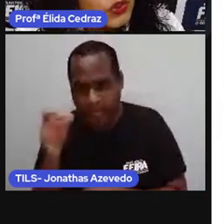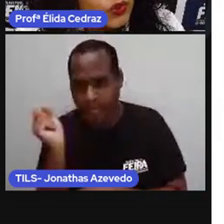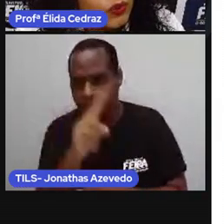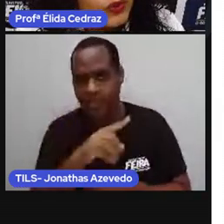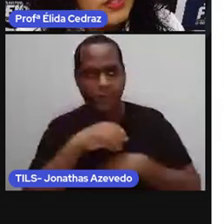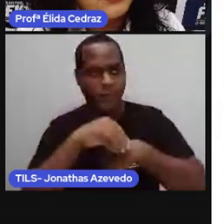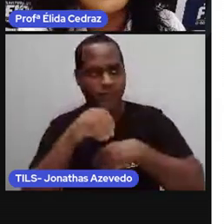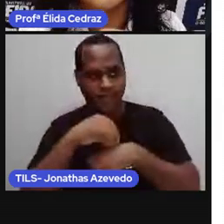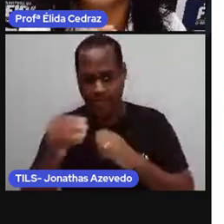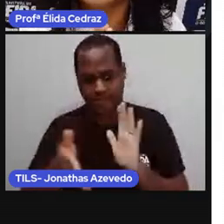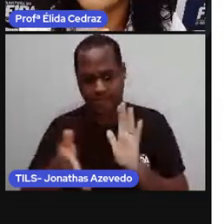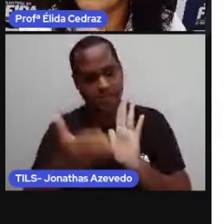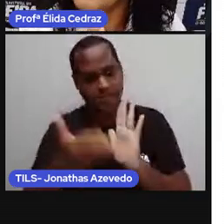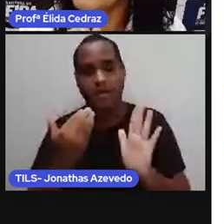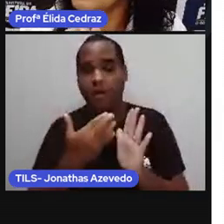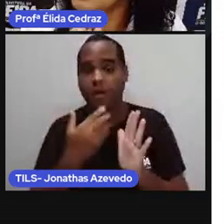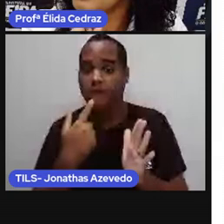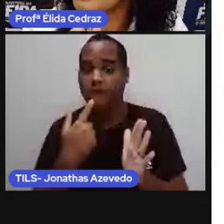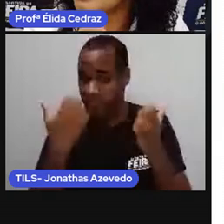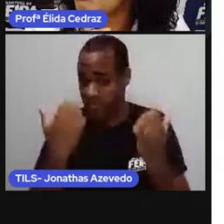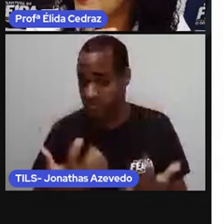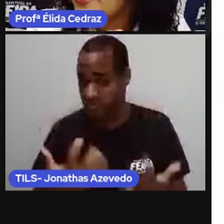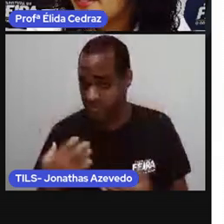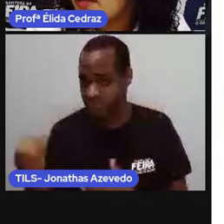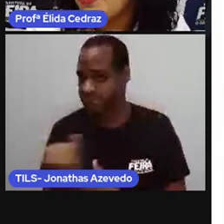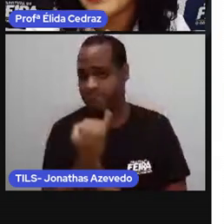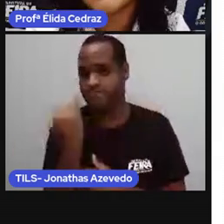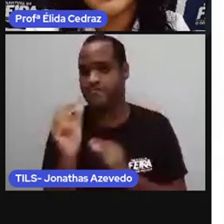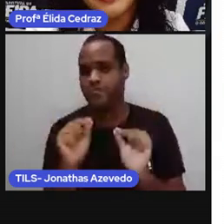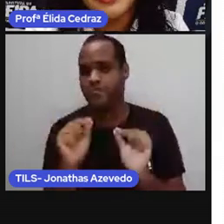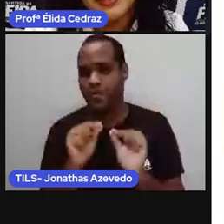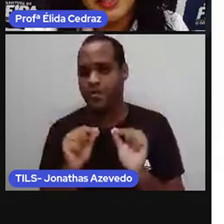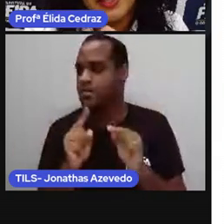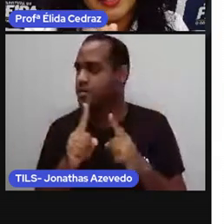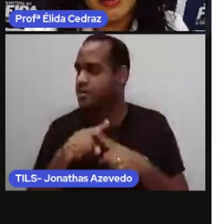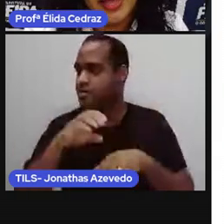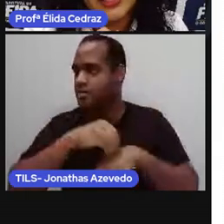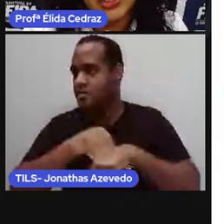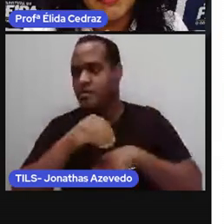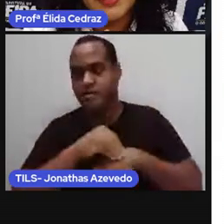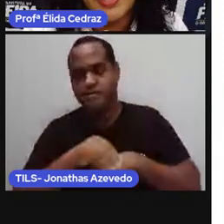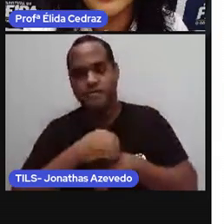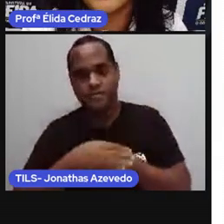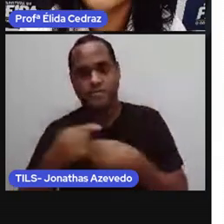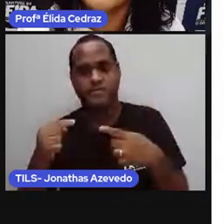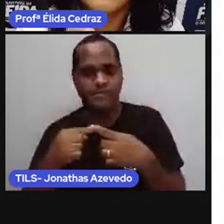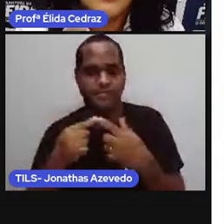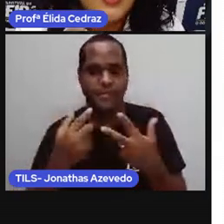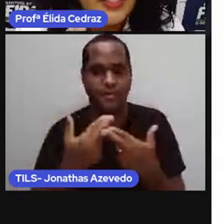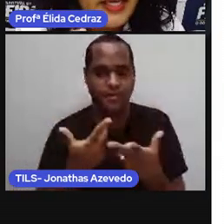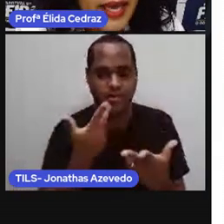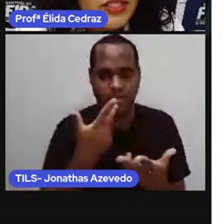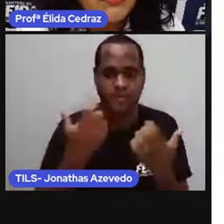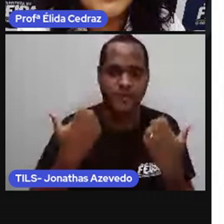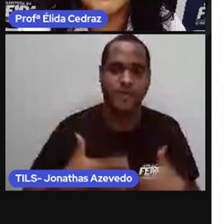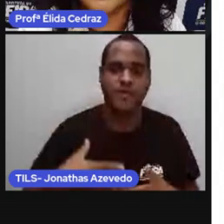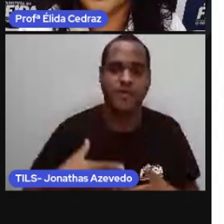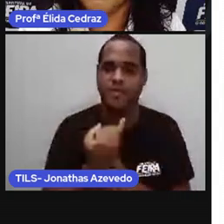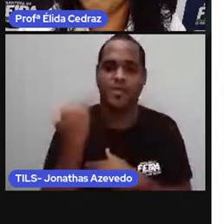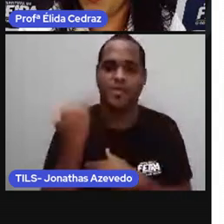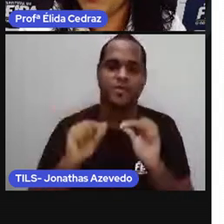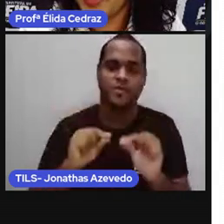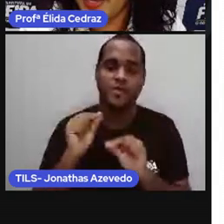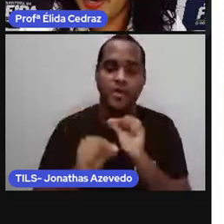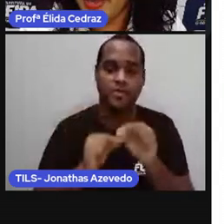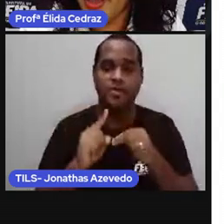orientações tem orientações específicas para essa atividade. caso você